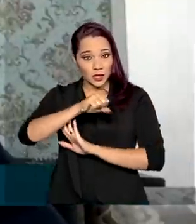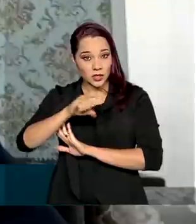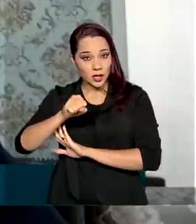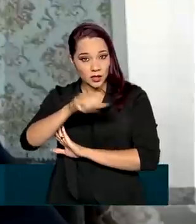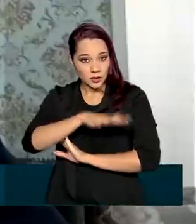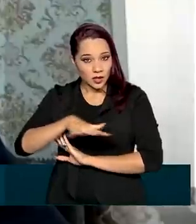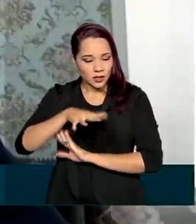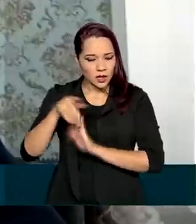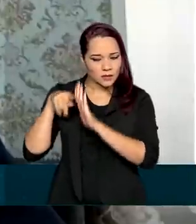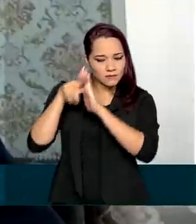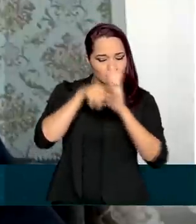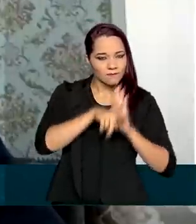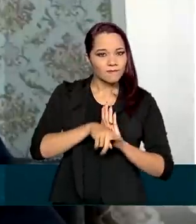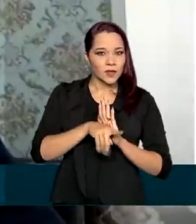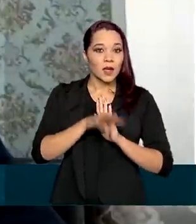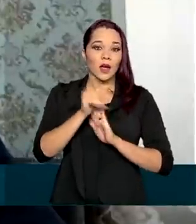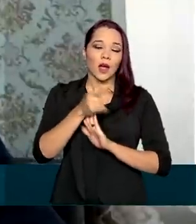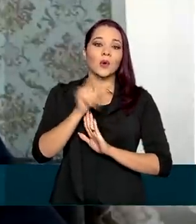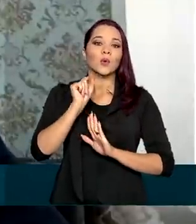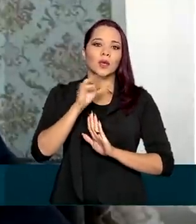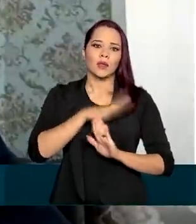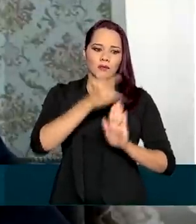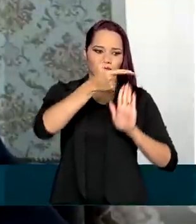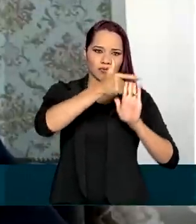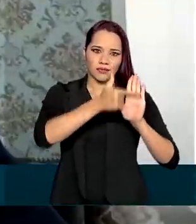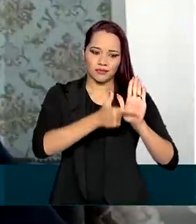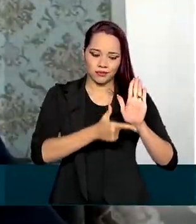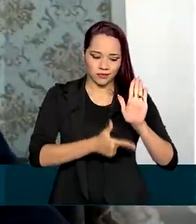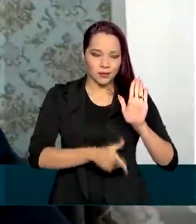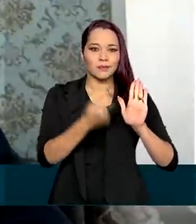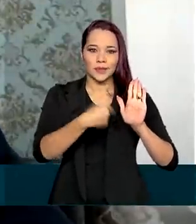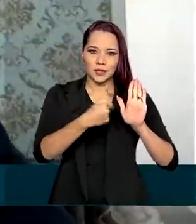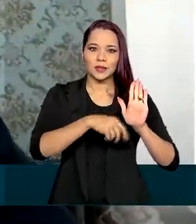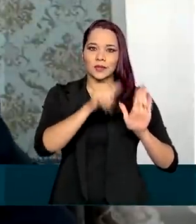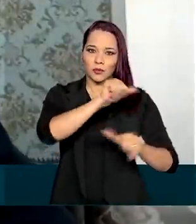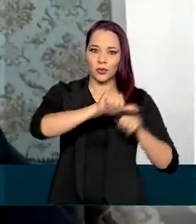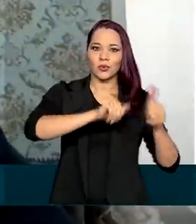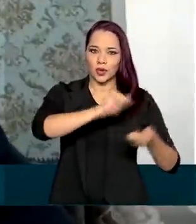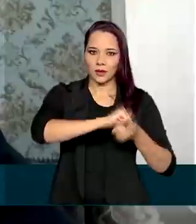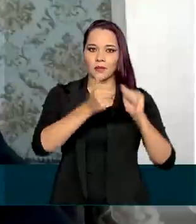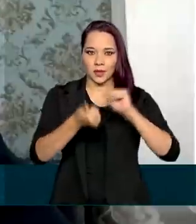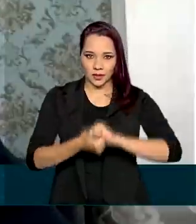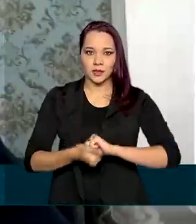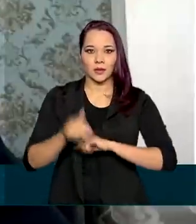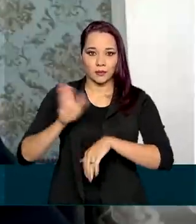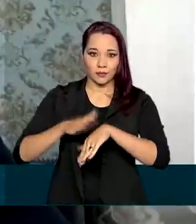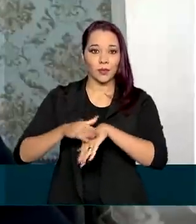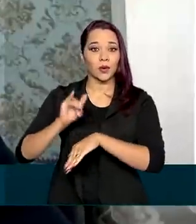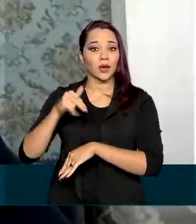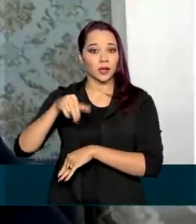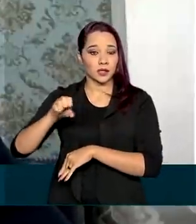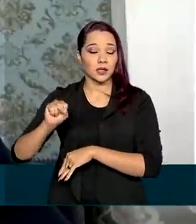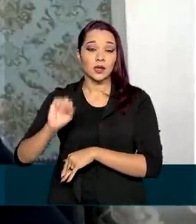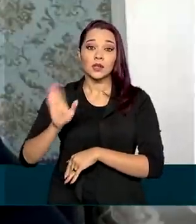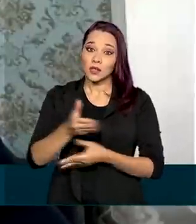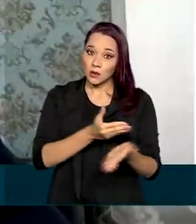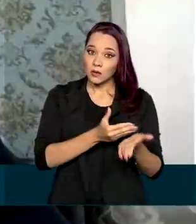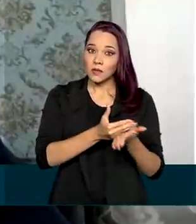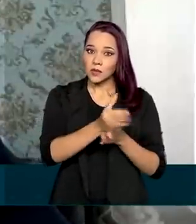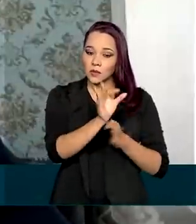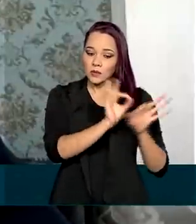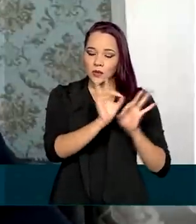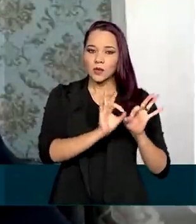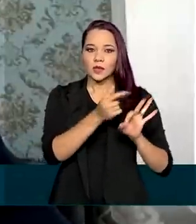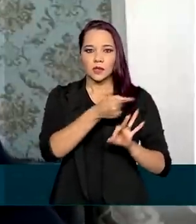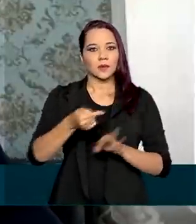compartilhadas. E disso resultou uma lista de adequações que tem que ser providenciadas pelo INSS. Essas adequações já começaram a ser feitas na